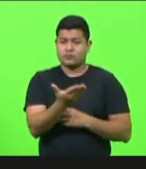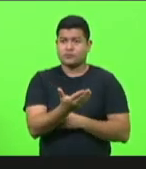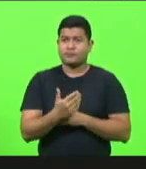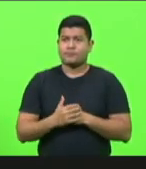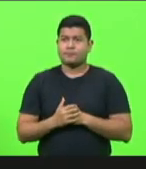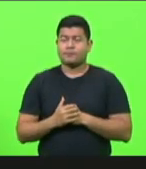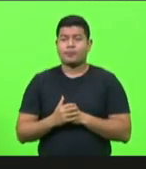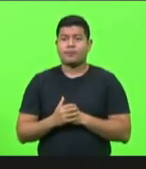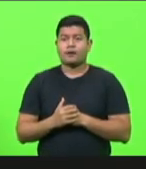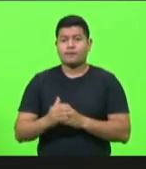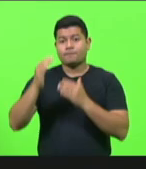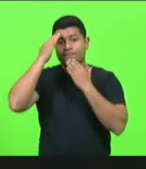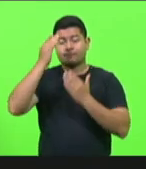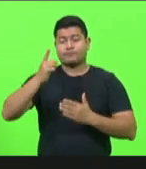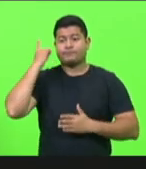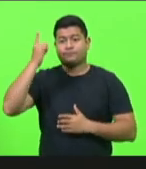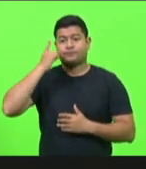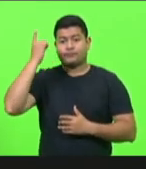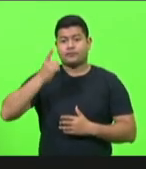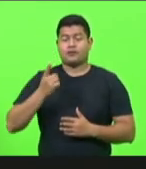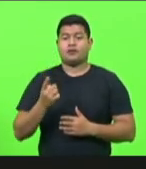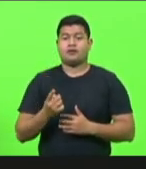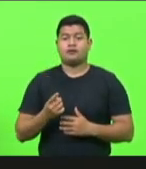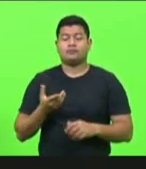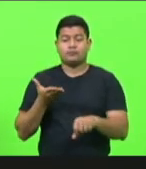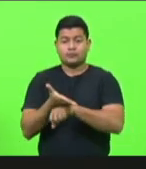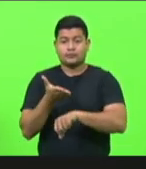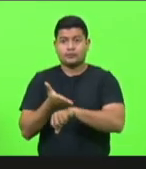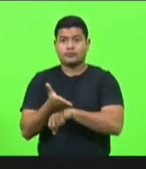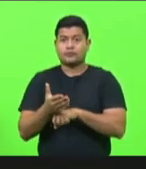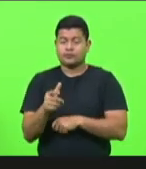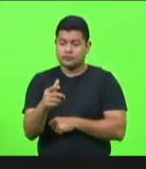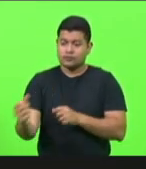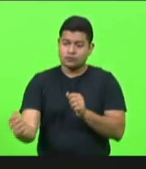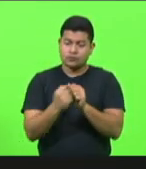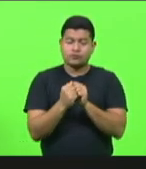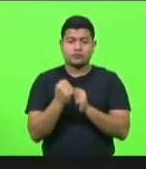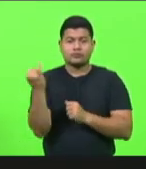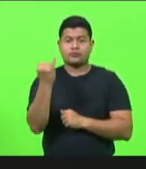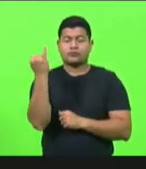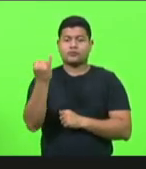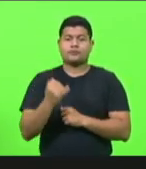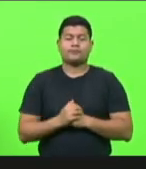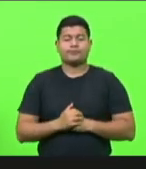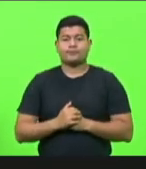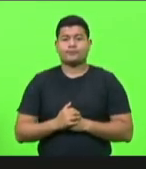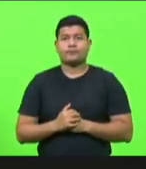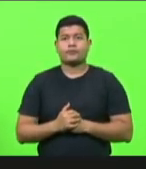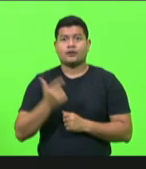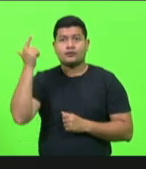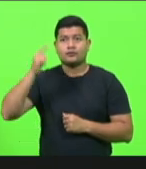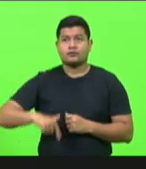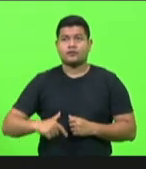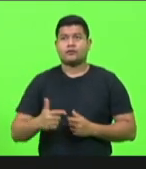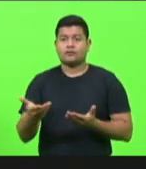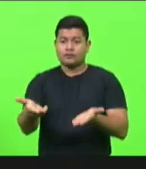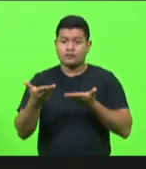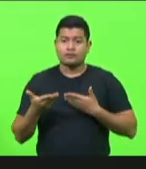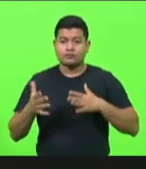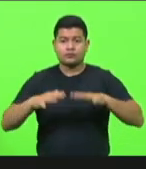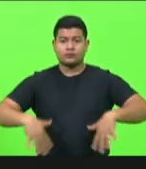Muito obrigado, deputado. Agradeço a sua participação. A sua força é muito importante nesse momento. Muito obrigado. E, novamente, estendo esse convite,